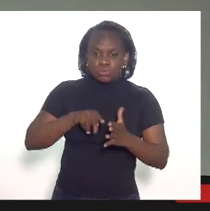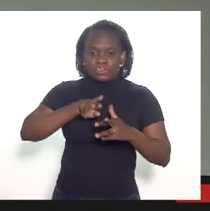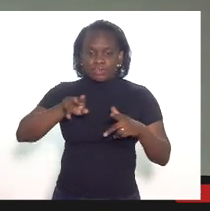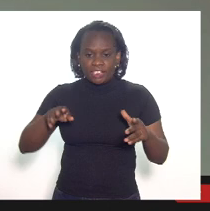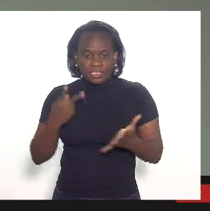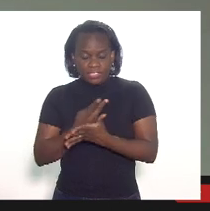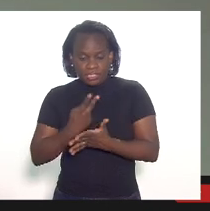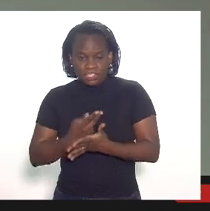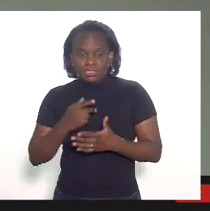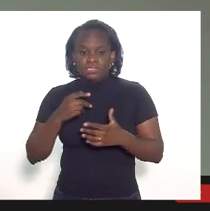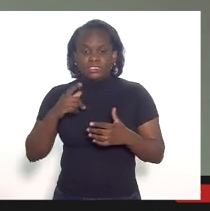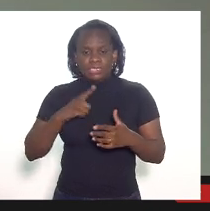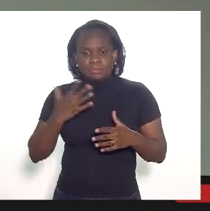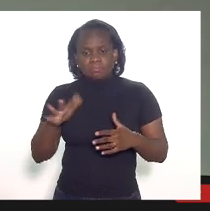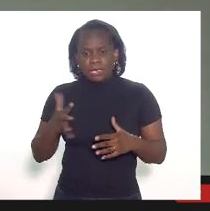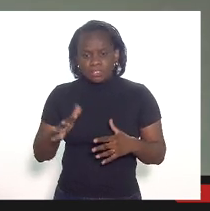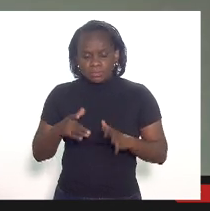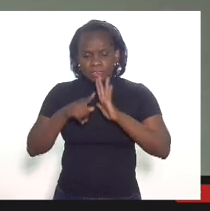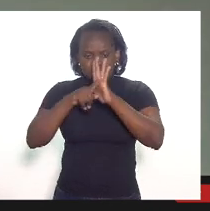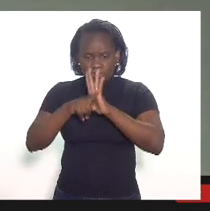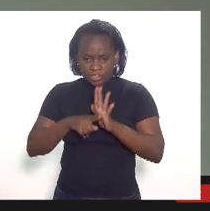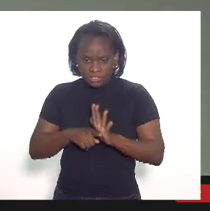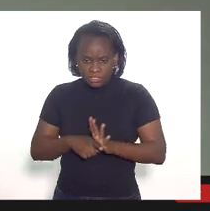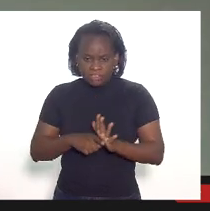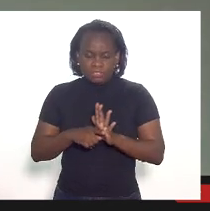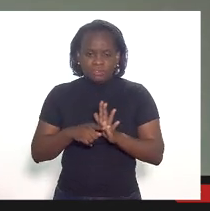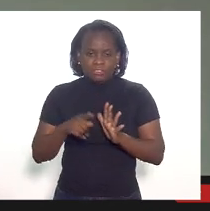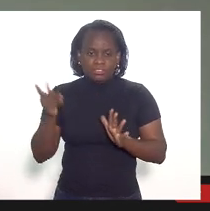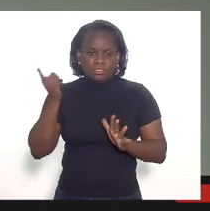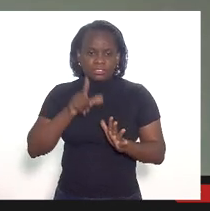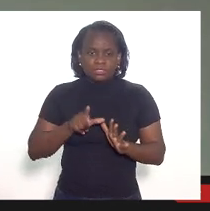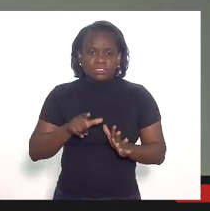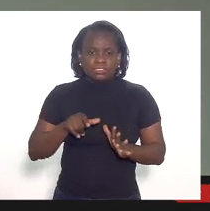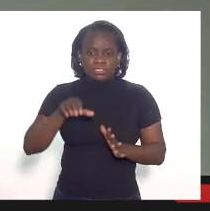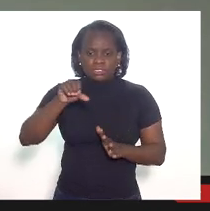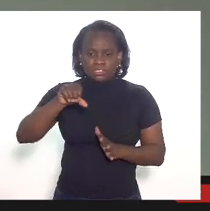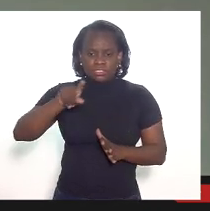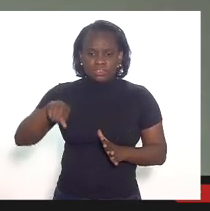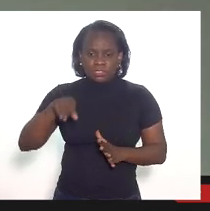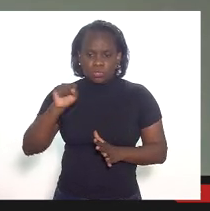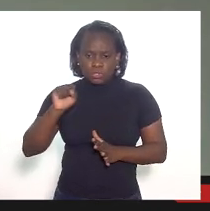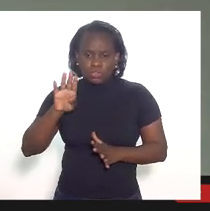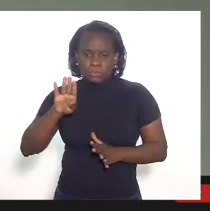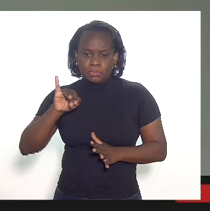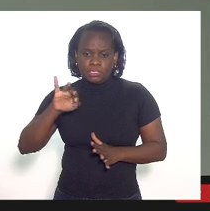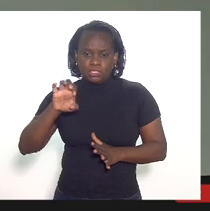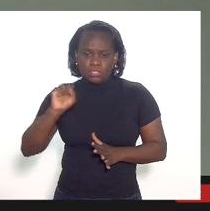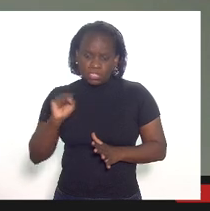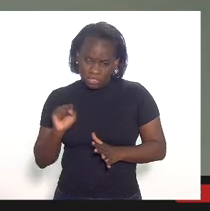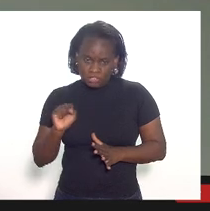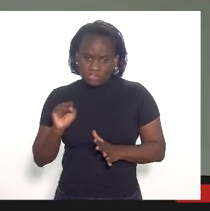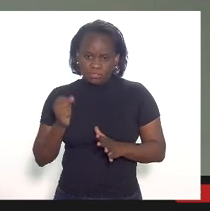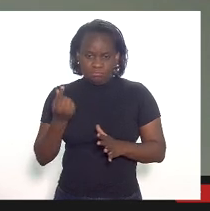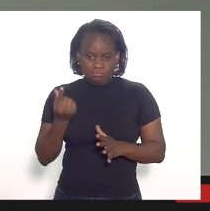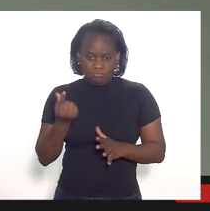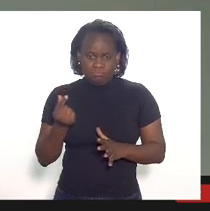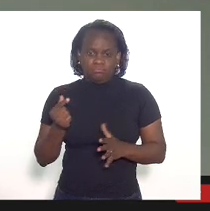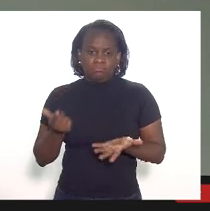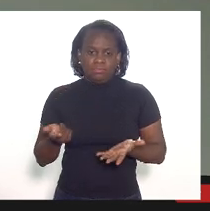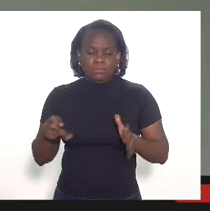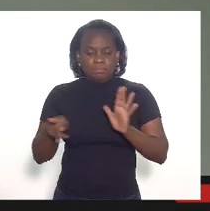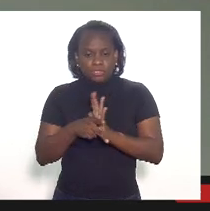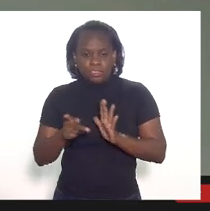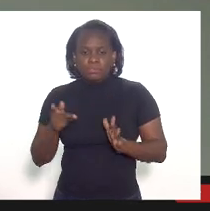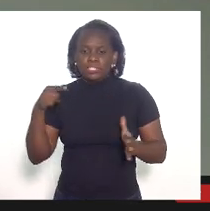uma estimativa que pode ser aí, uma fiscalização pode resultar em quase 9,8 bilhões de reais em autos de